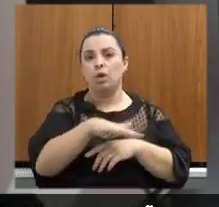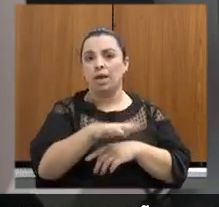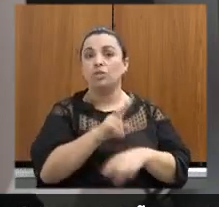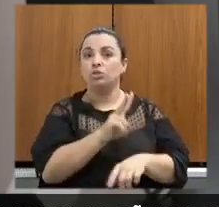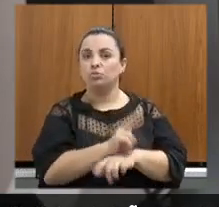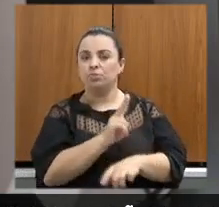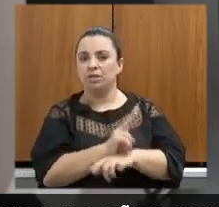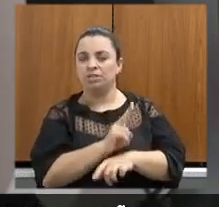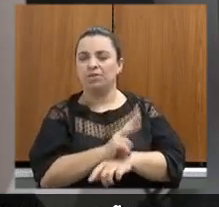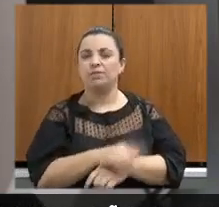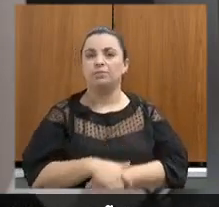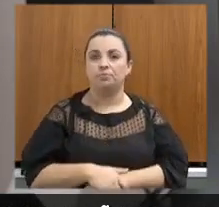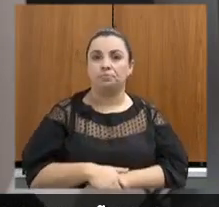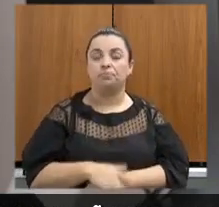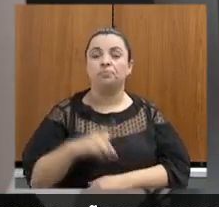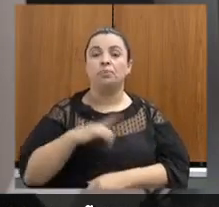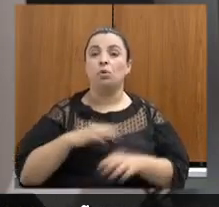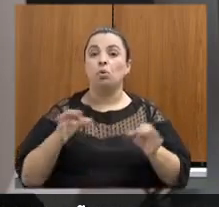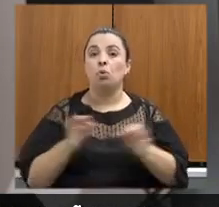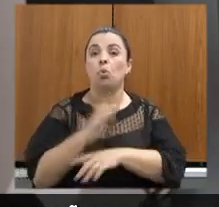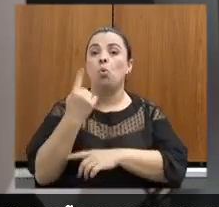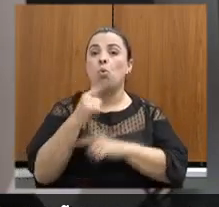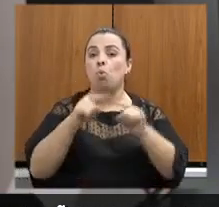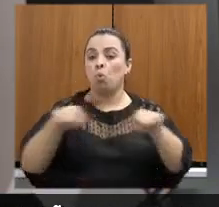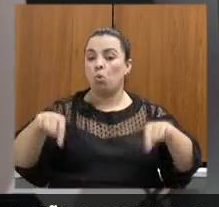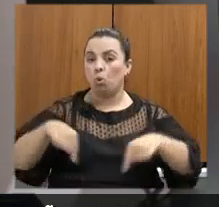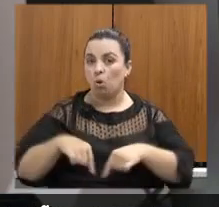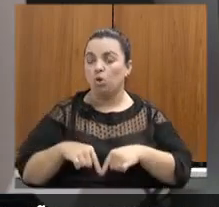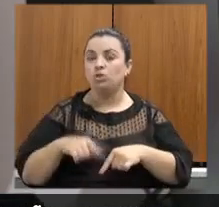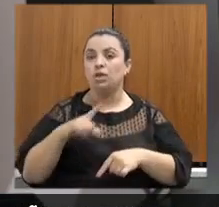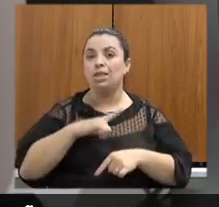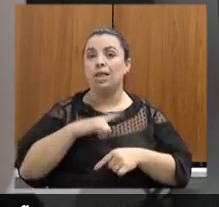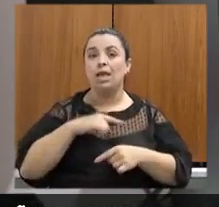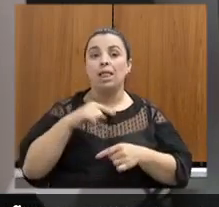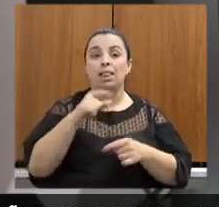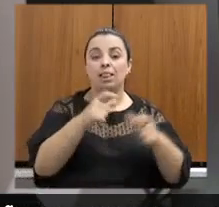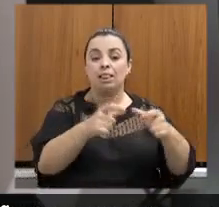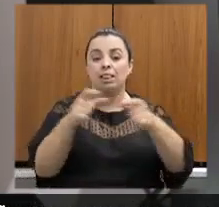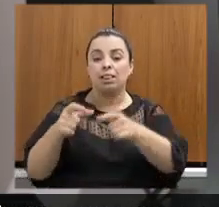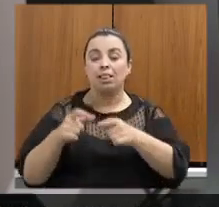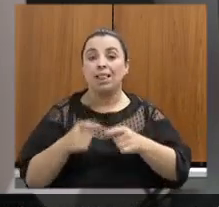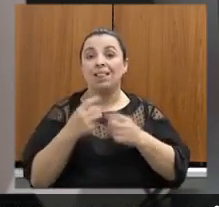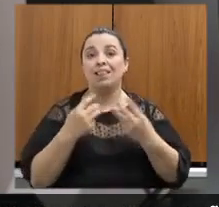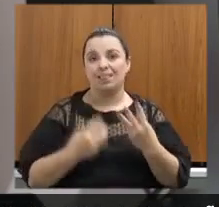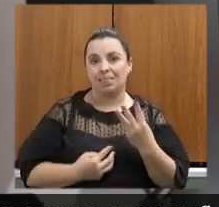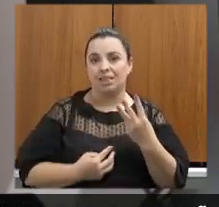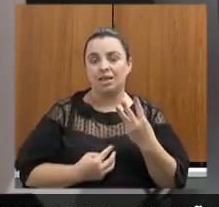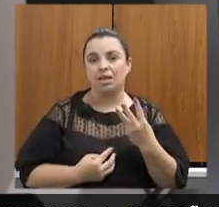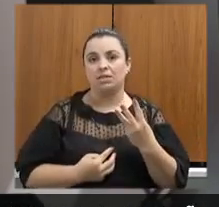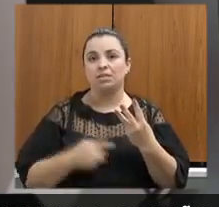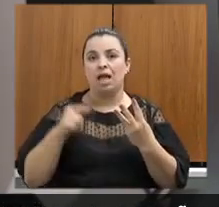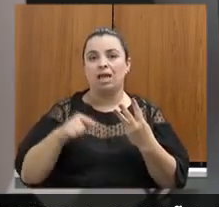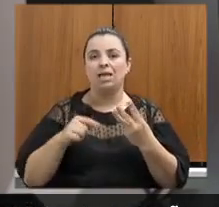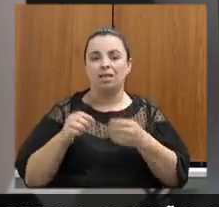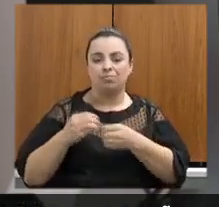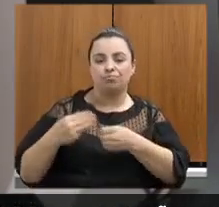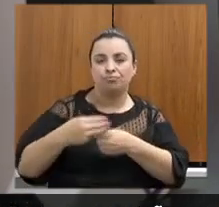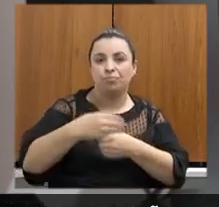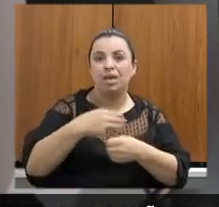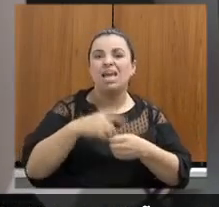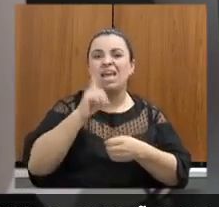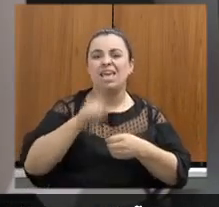um lote de concessão, a Rota Lund, com três unidades de conservação aqui na região metropolitana, que contempla as grutas da região